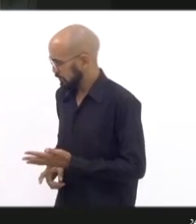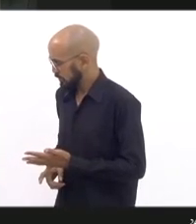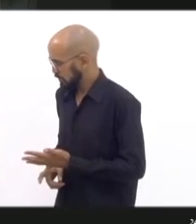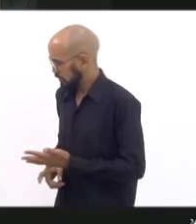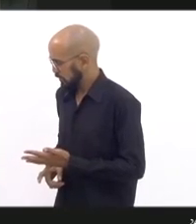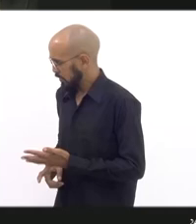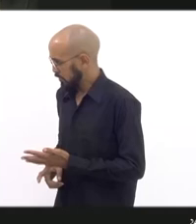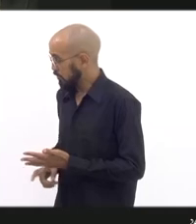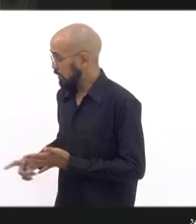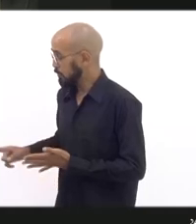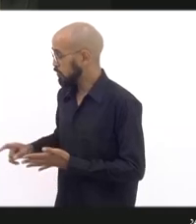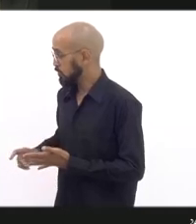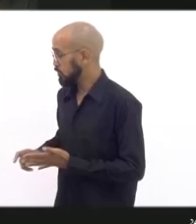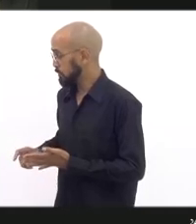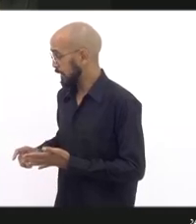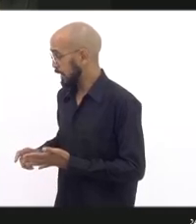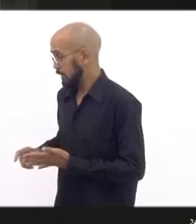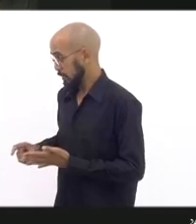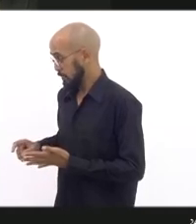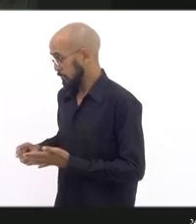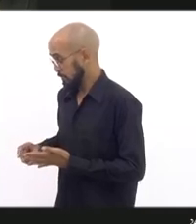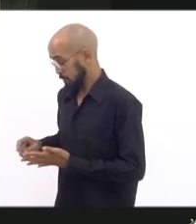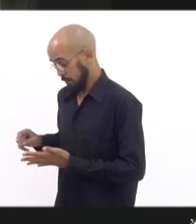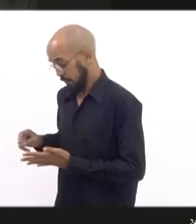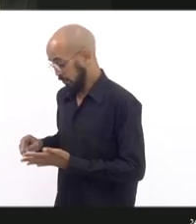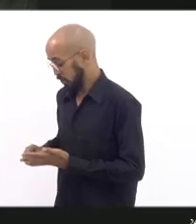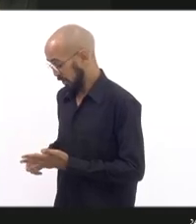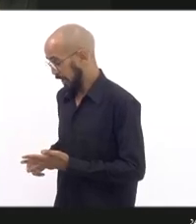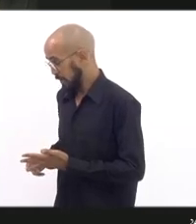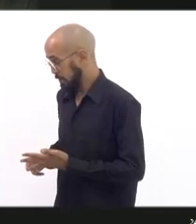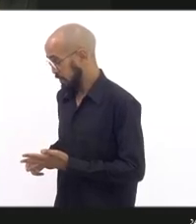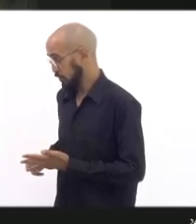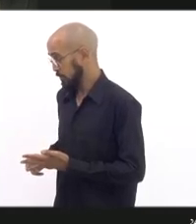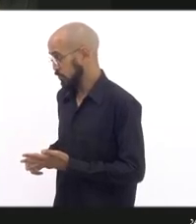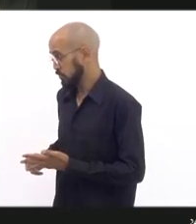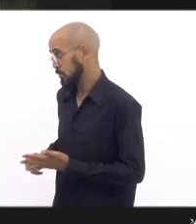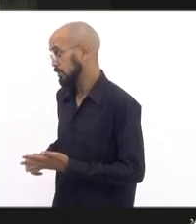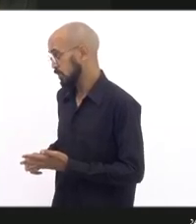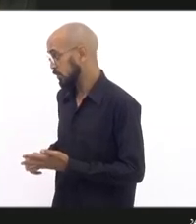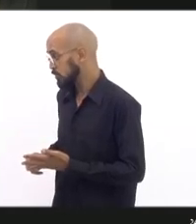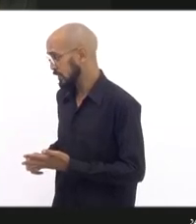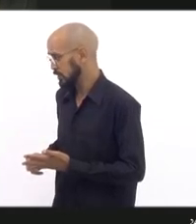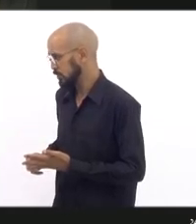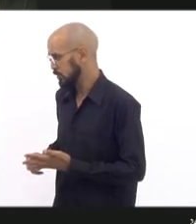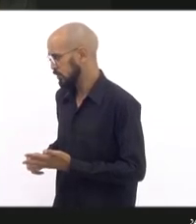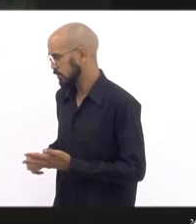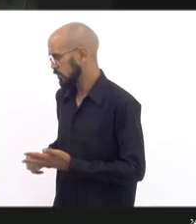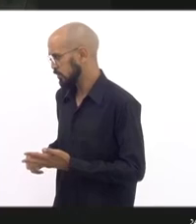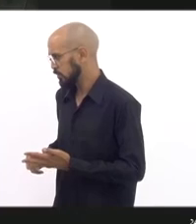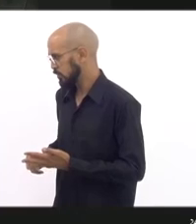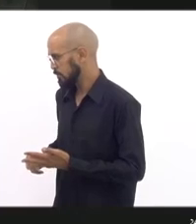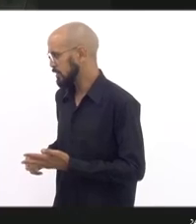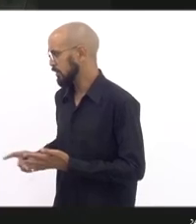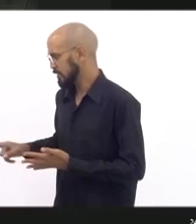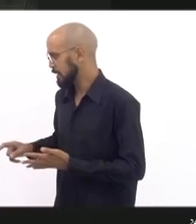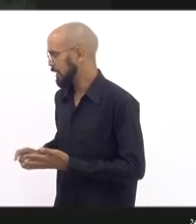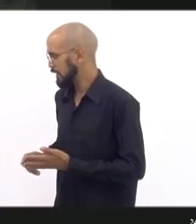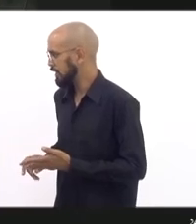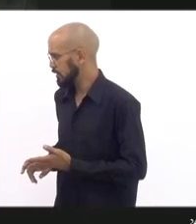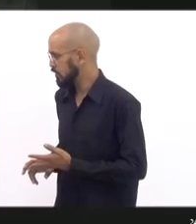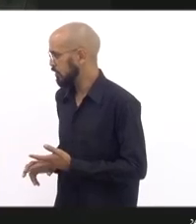contra a Intolerância do Racismo, Juliana